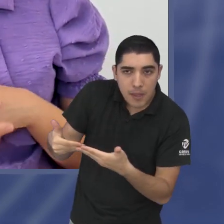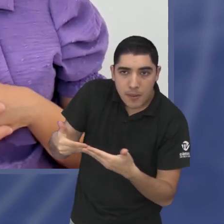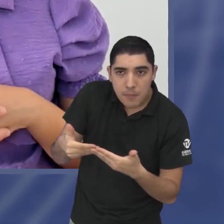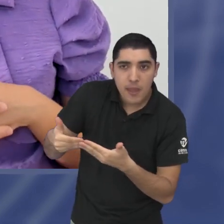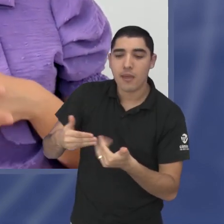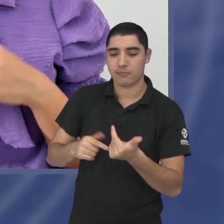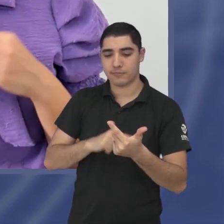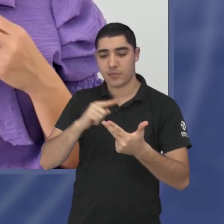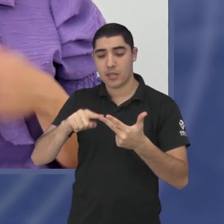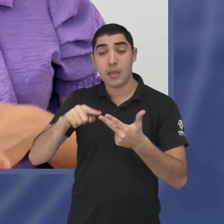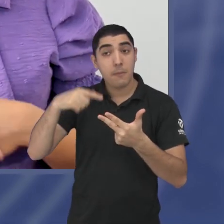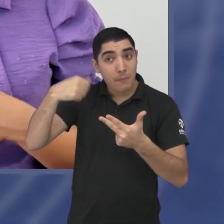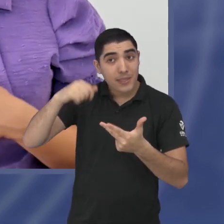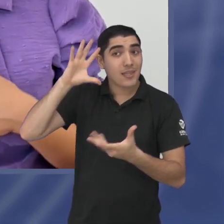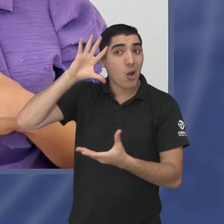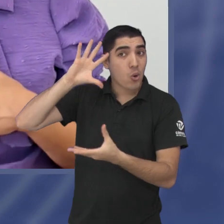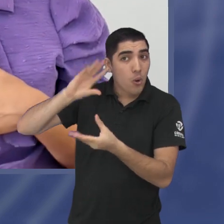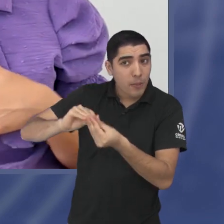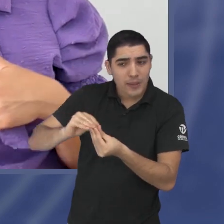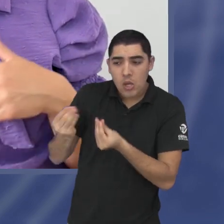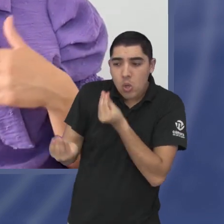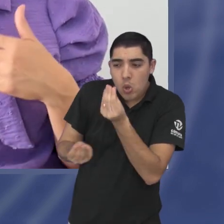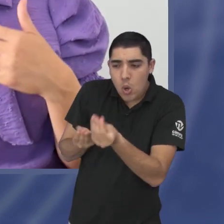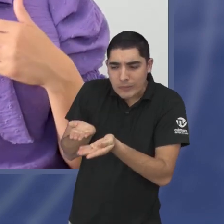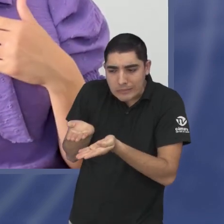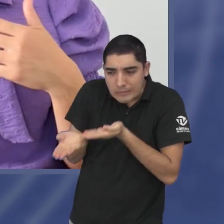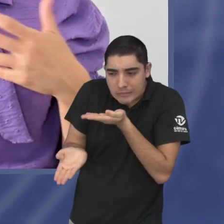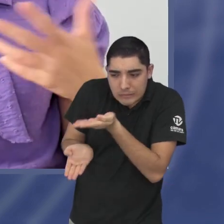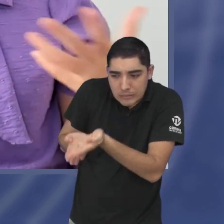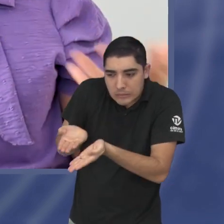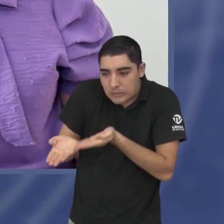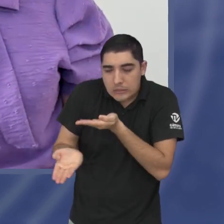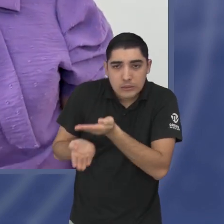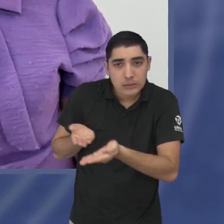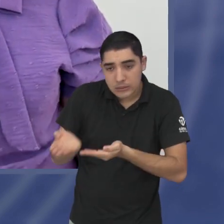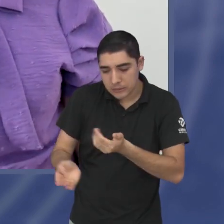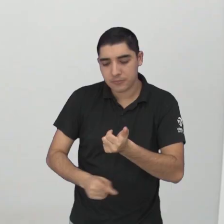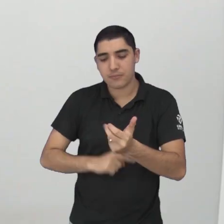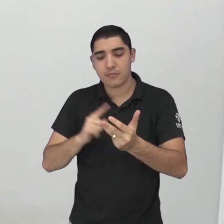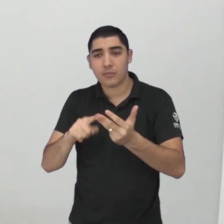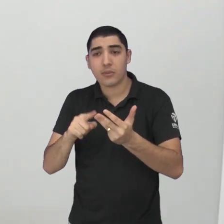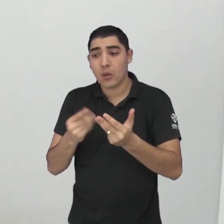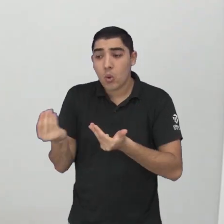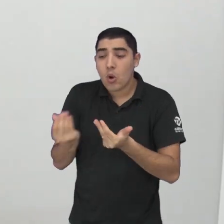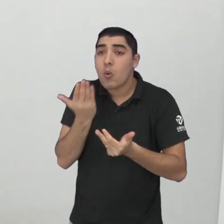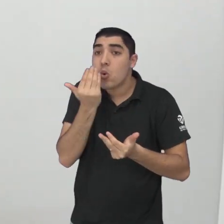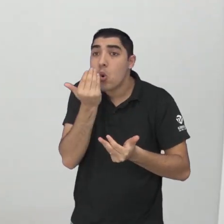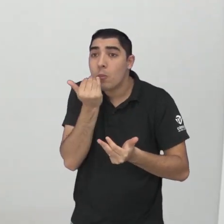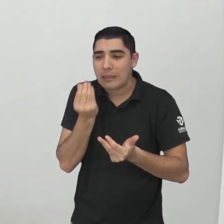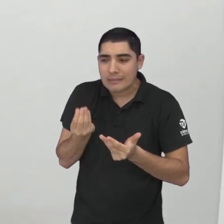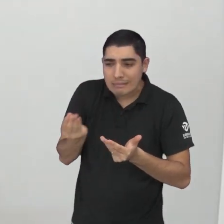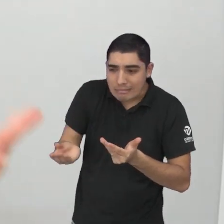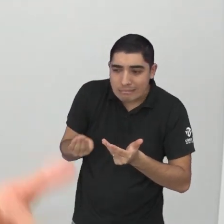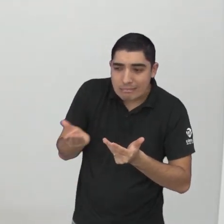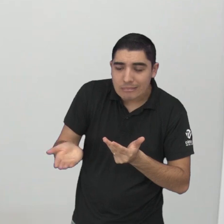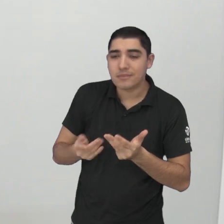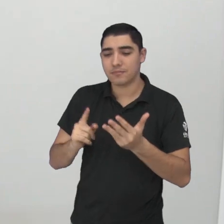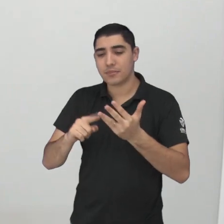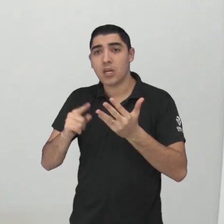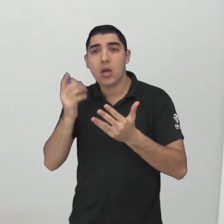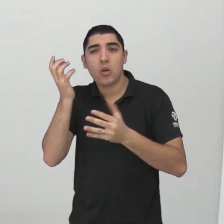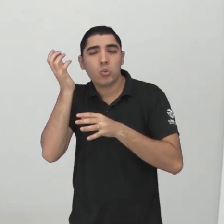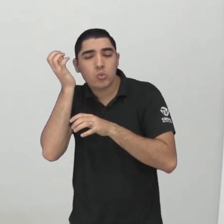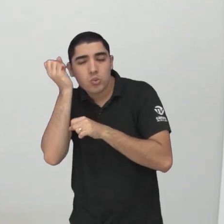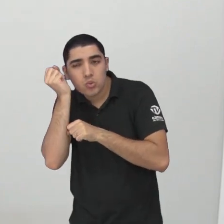de entender como se dão os mecanismos, né, até mesmo da fome, do sono, da